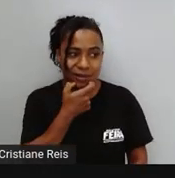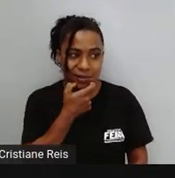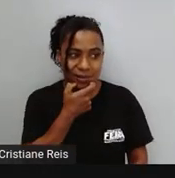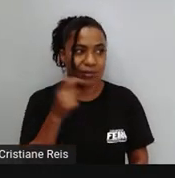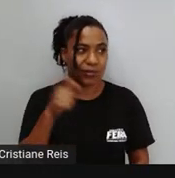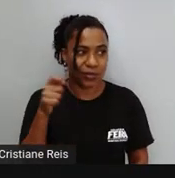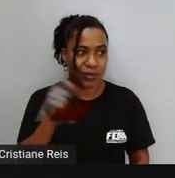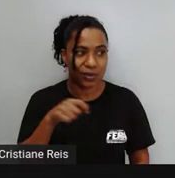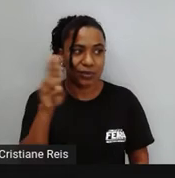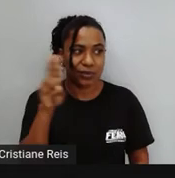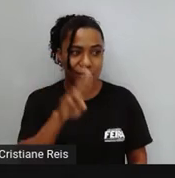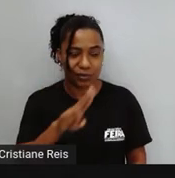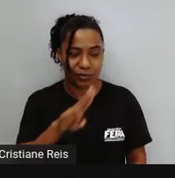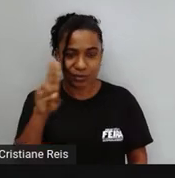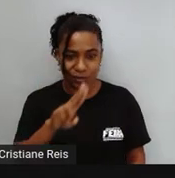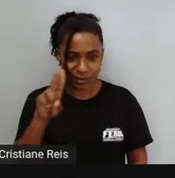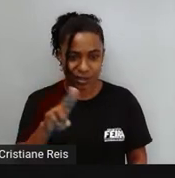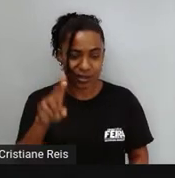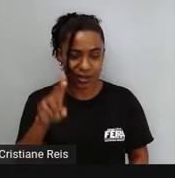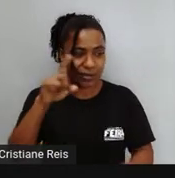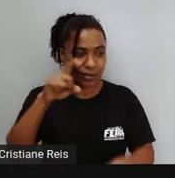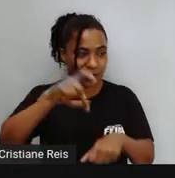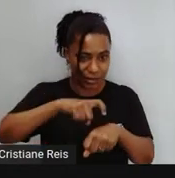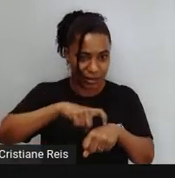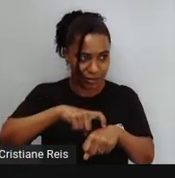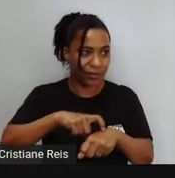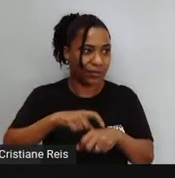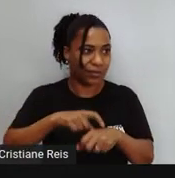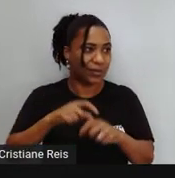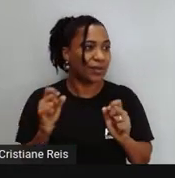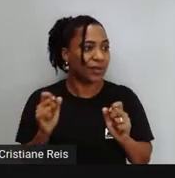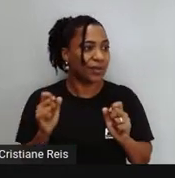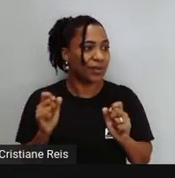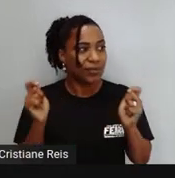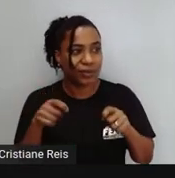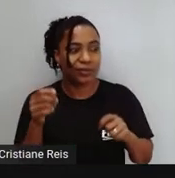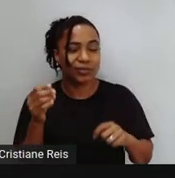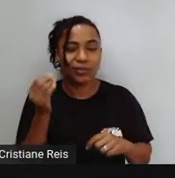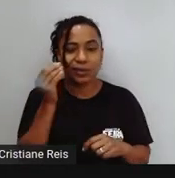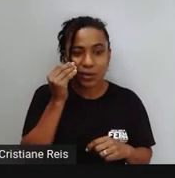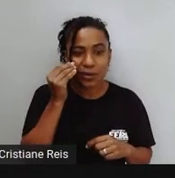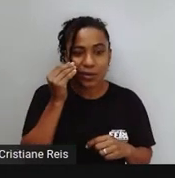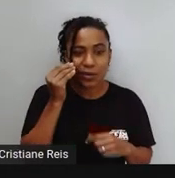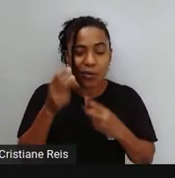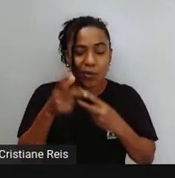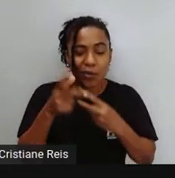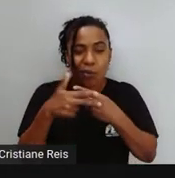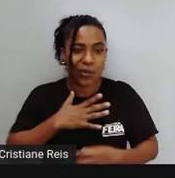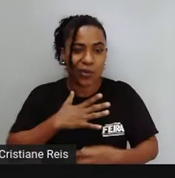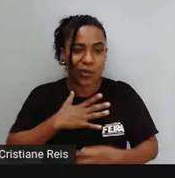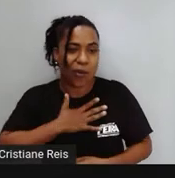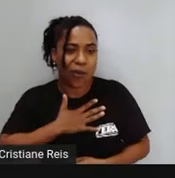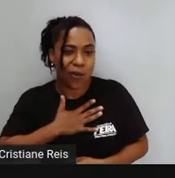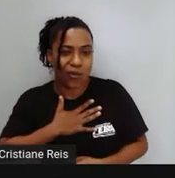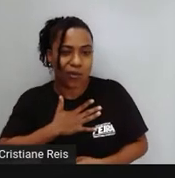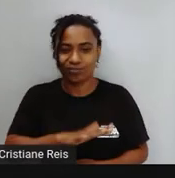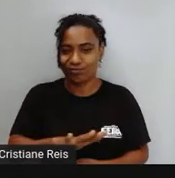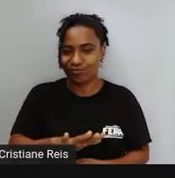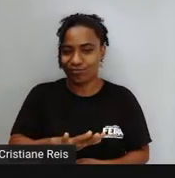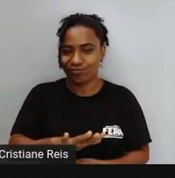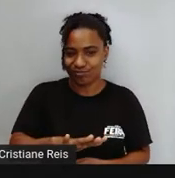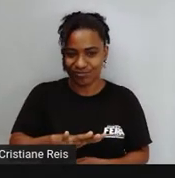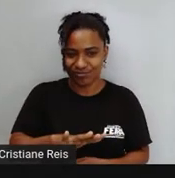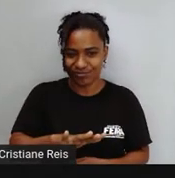uso do gerúndio E também aqueles que expressam Coisas que você gosta Coisas que você desgosta